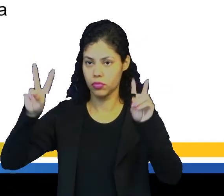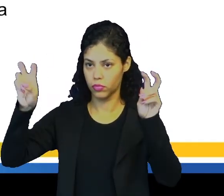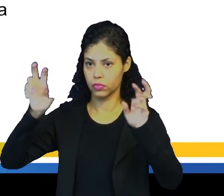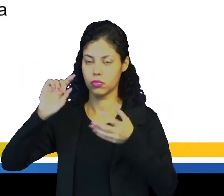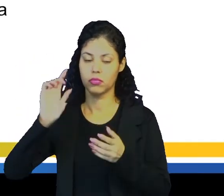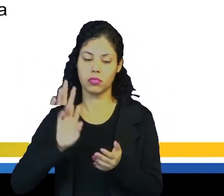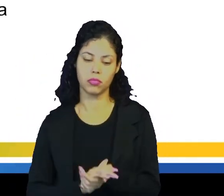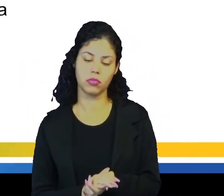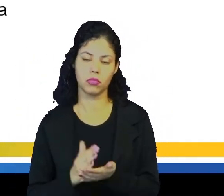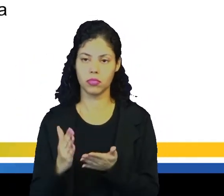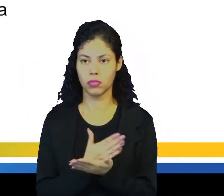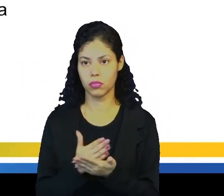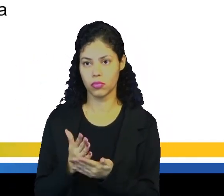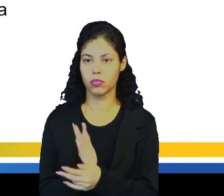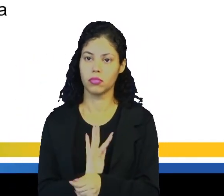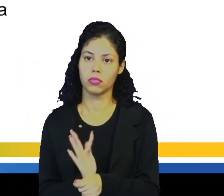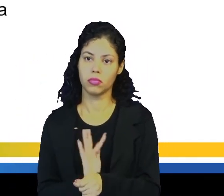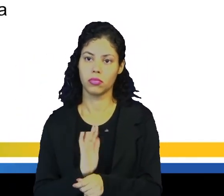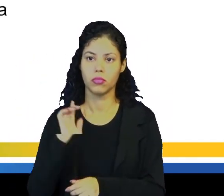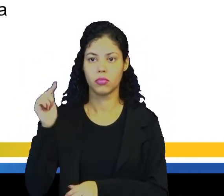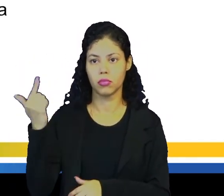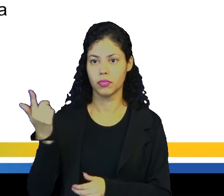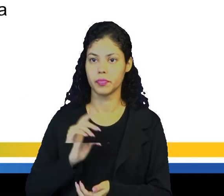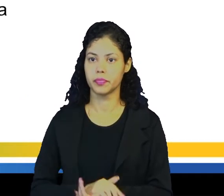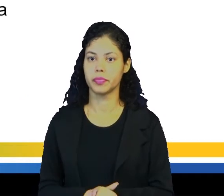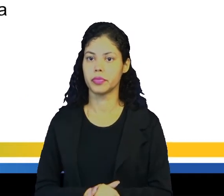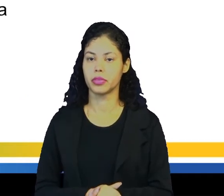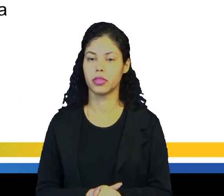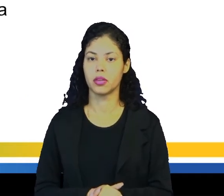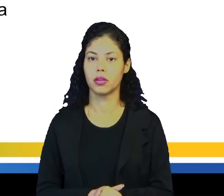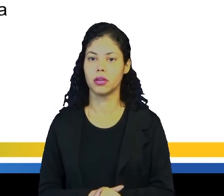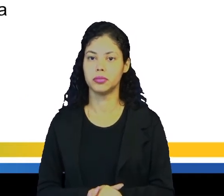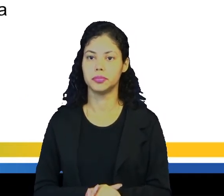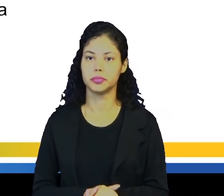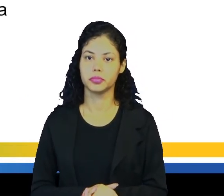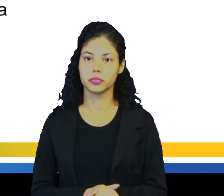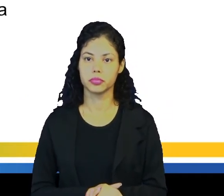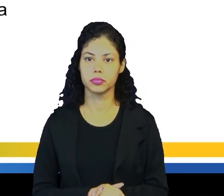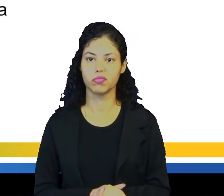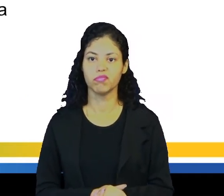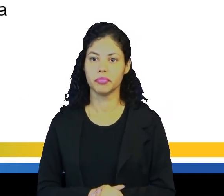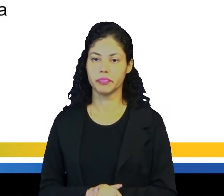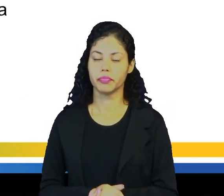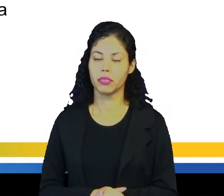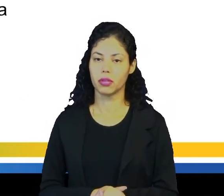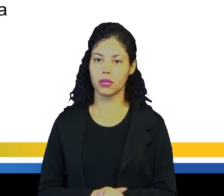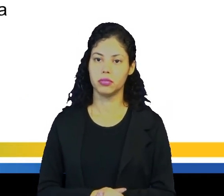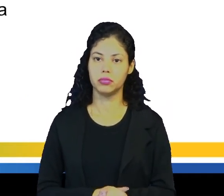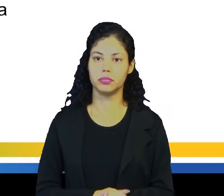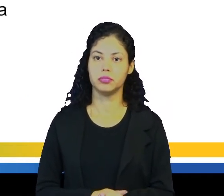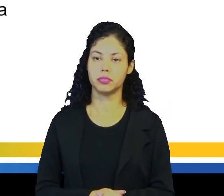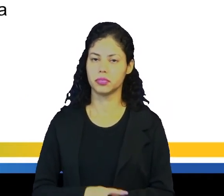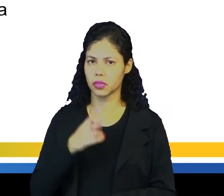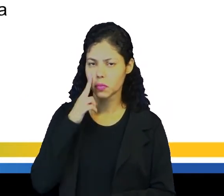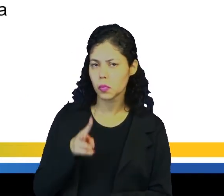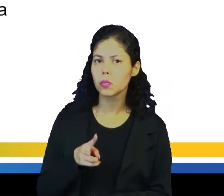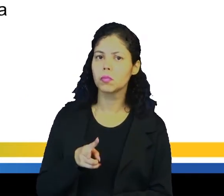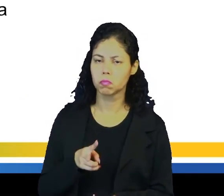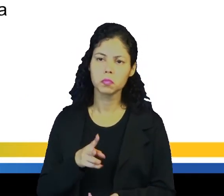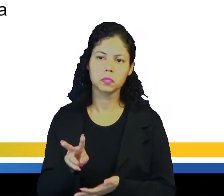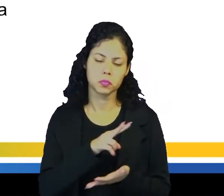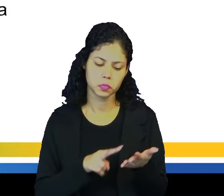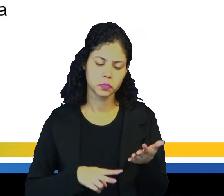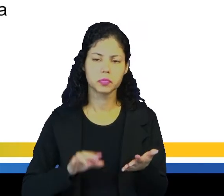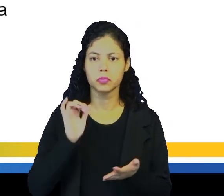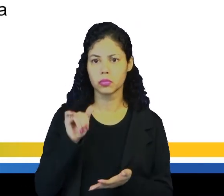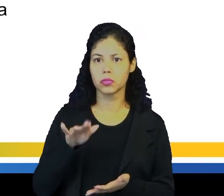livro, filme, etc. Por exemplo, Have you read Emma? He asked. Você leu Emma,